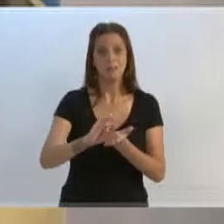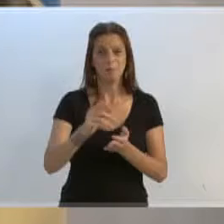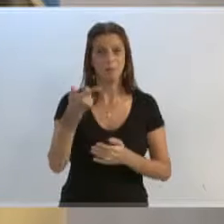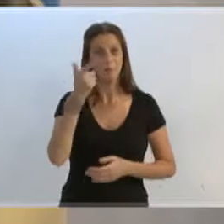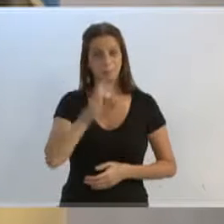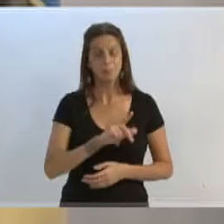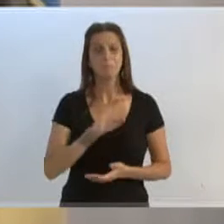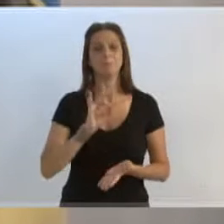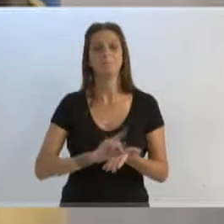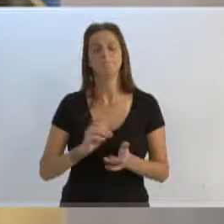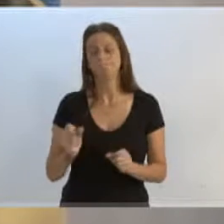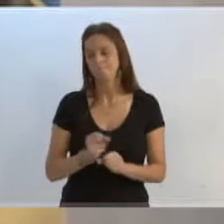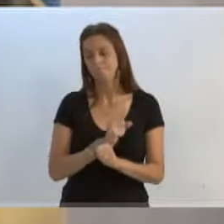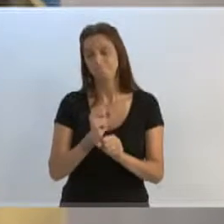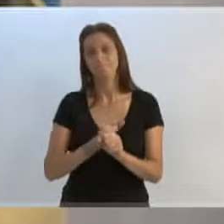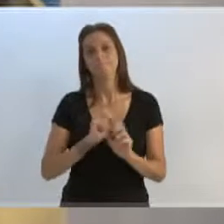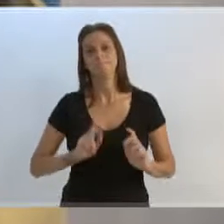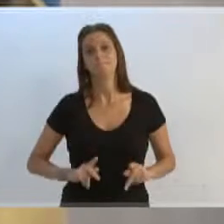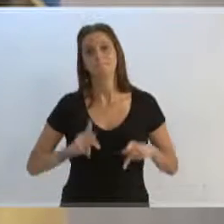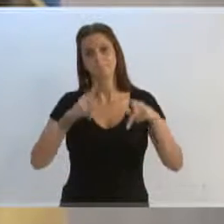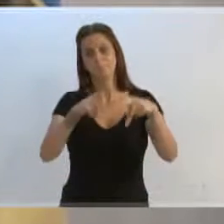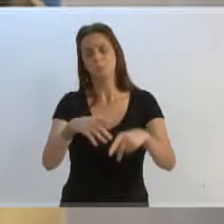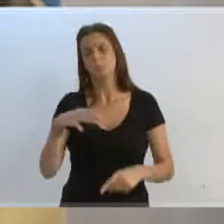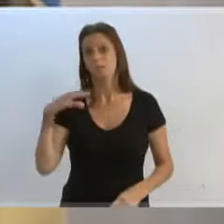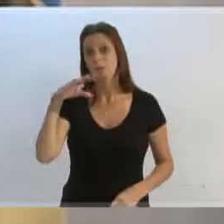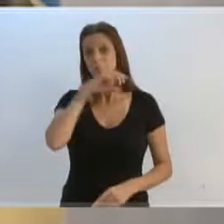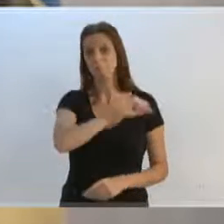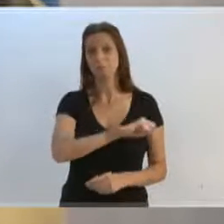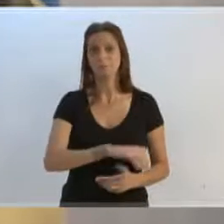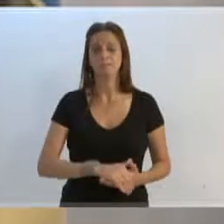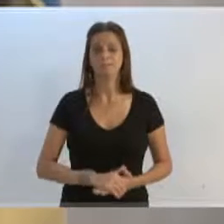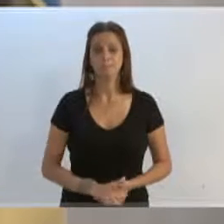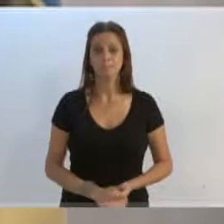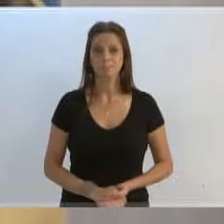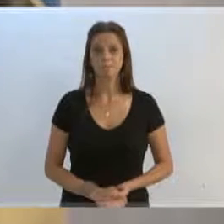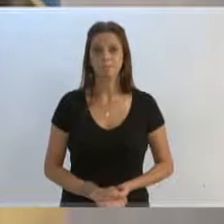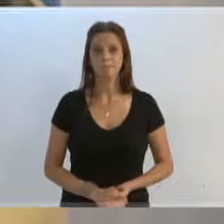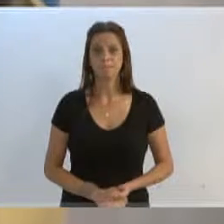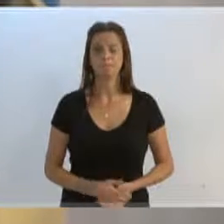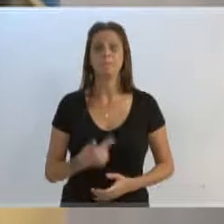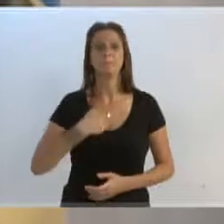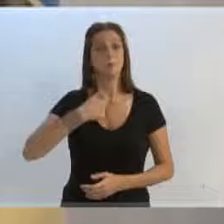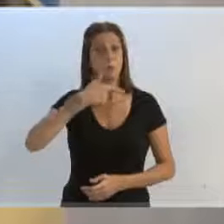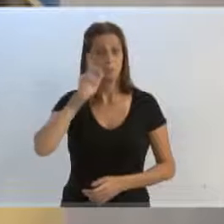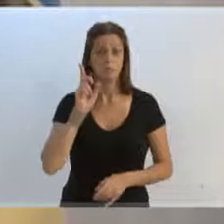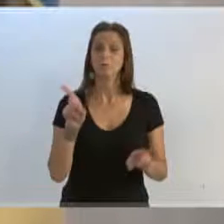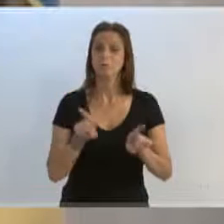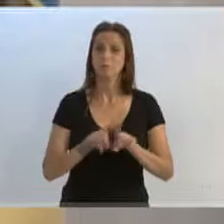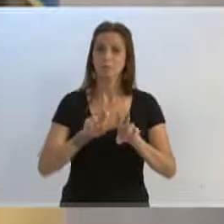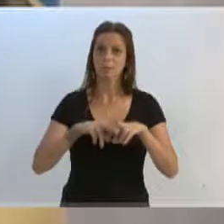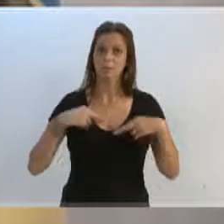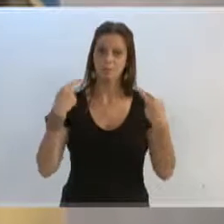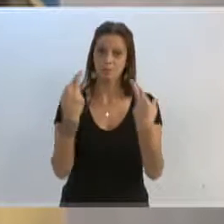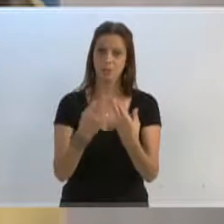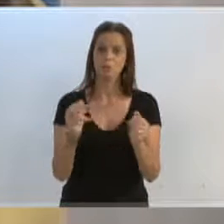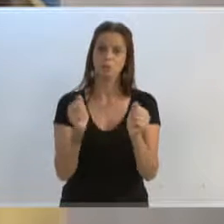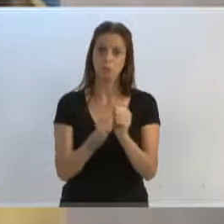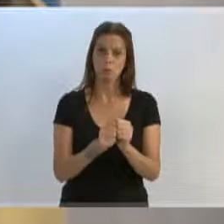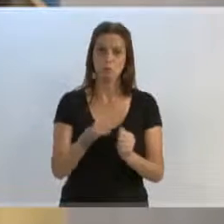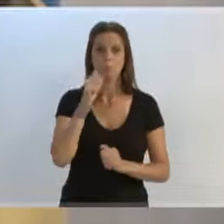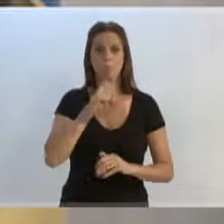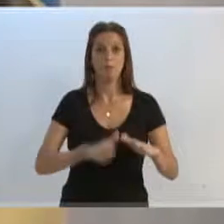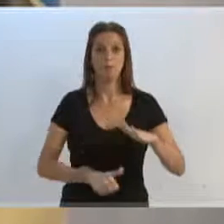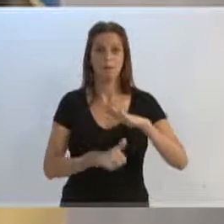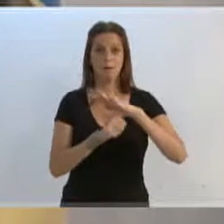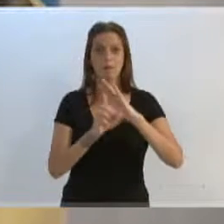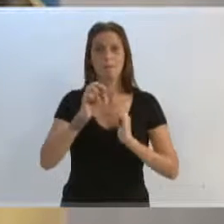possa fazer com que isso aconteça mais rapidamente. Estive reunido ontem também com a reitora Márcia, também tem foto aí, né,